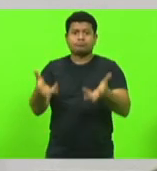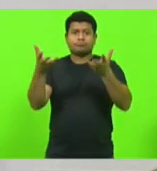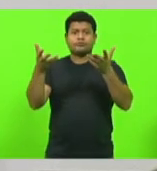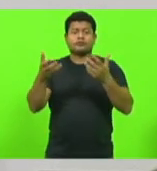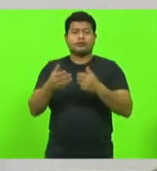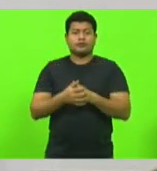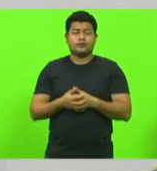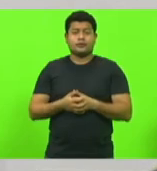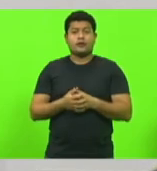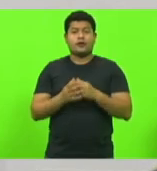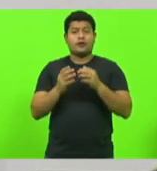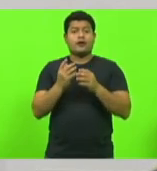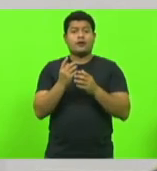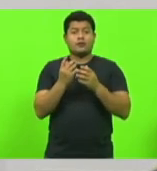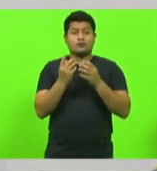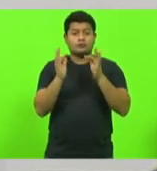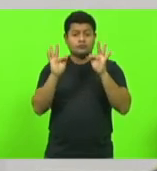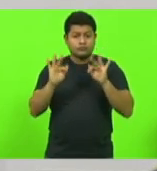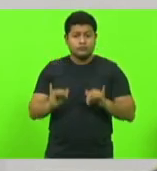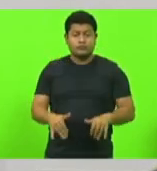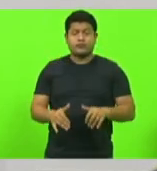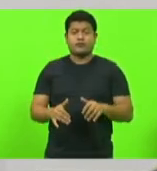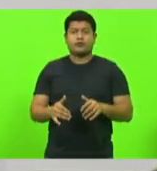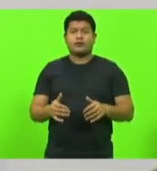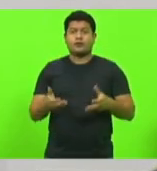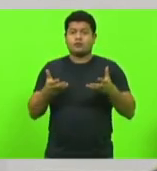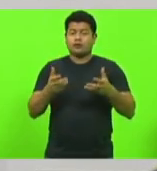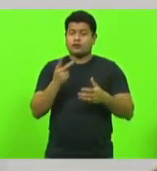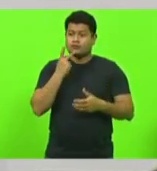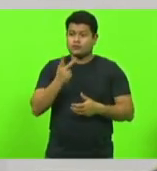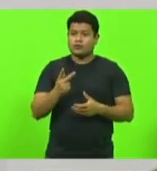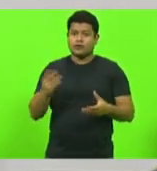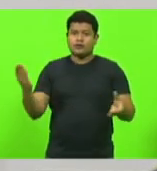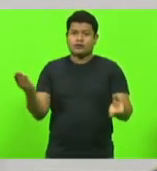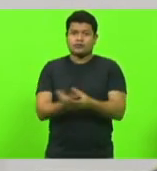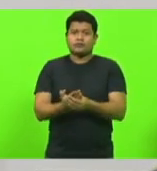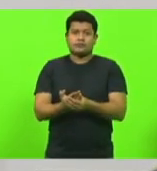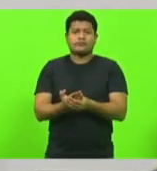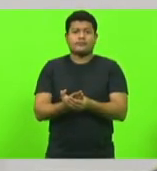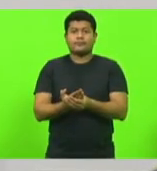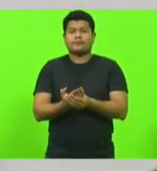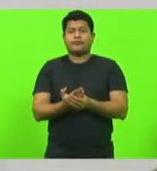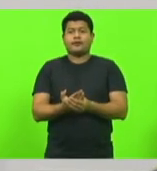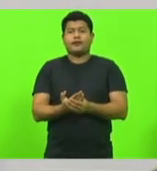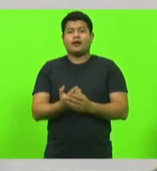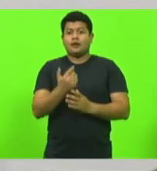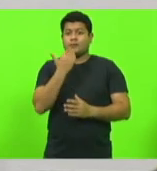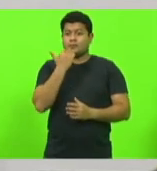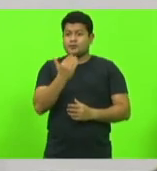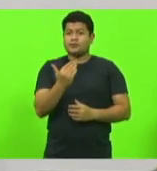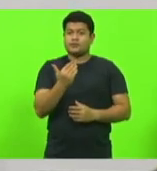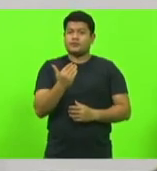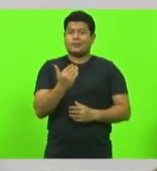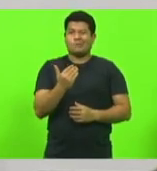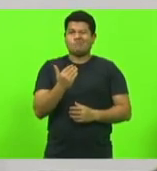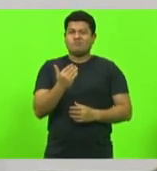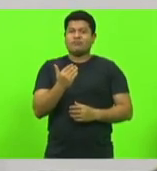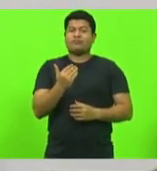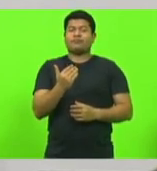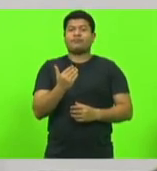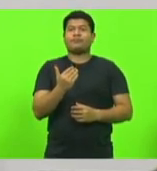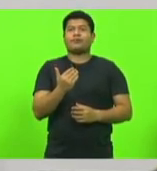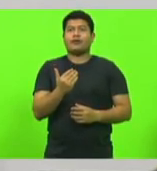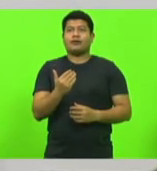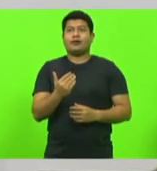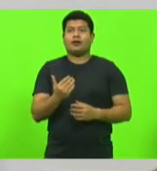Eu quero, por último, senhor presidente, dizer que nós protocolizamos na Casa um requerimento em que pedimos,